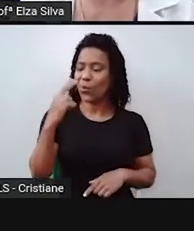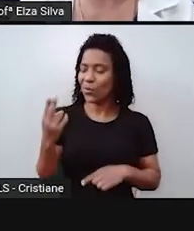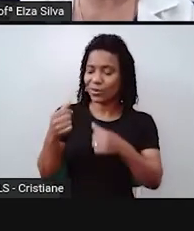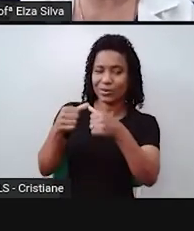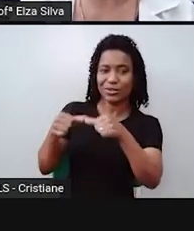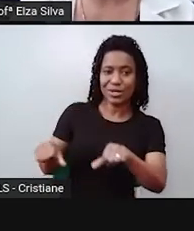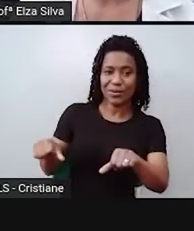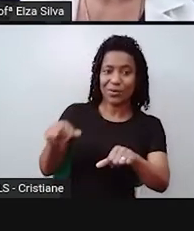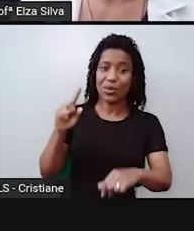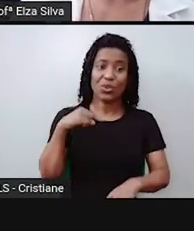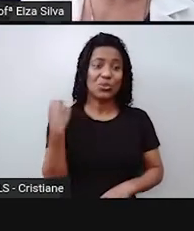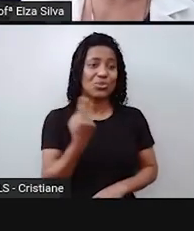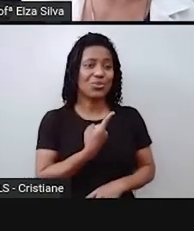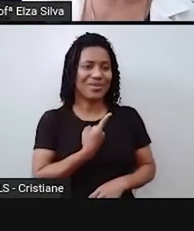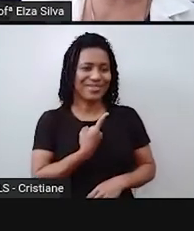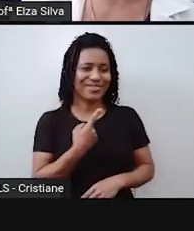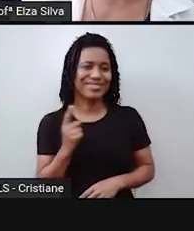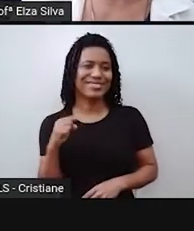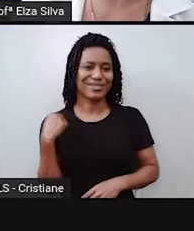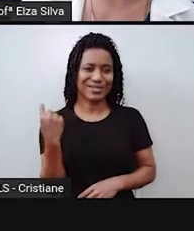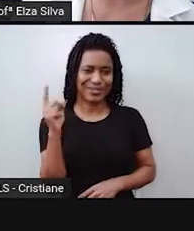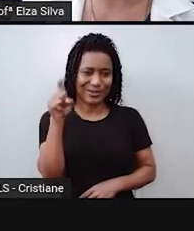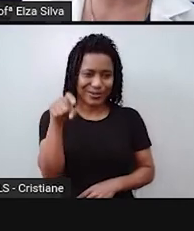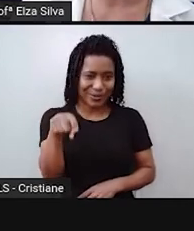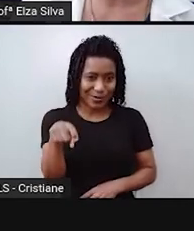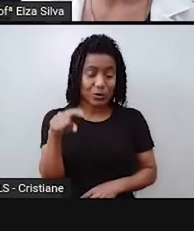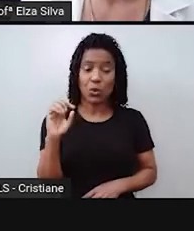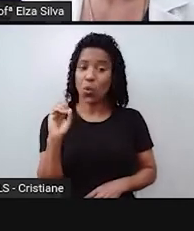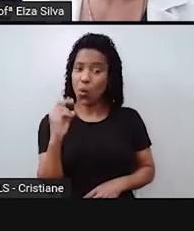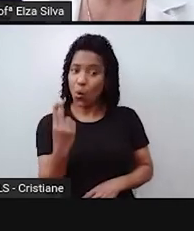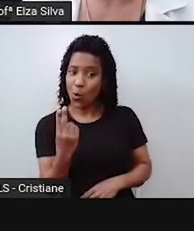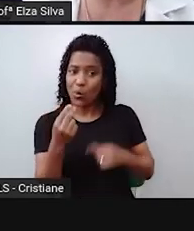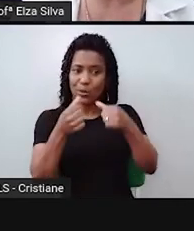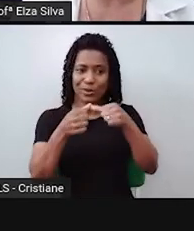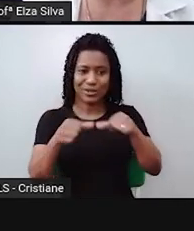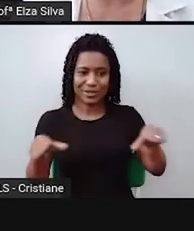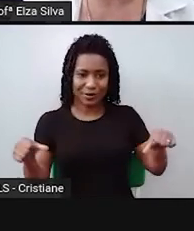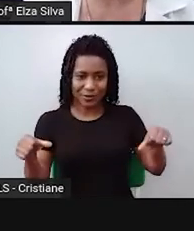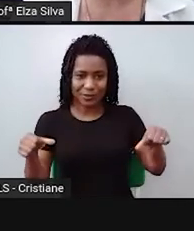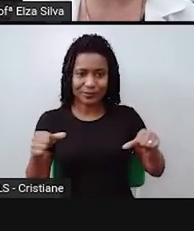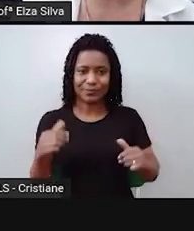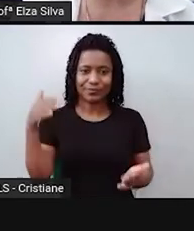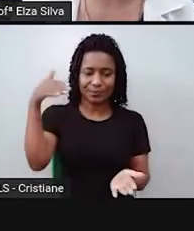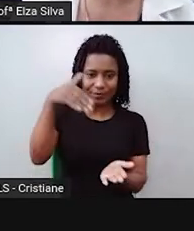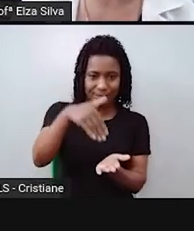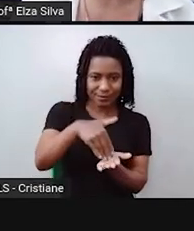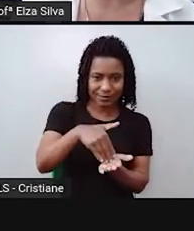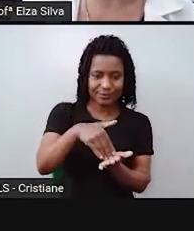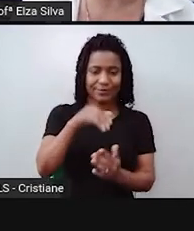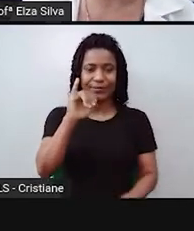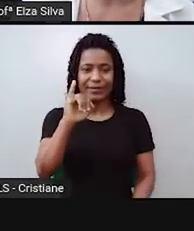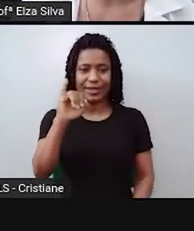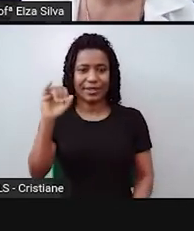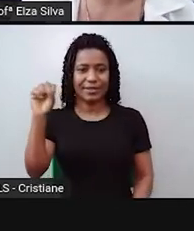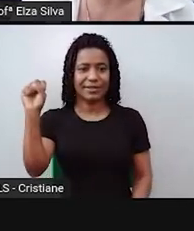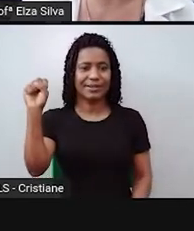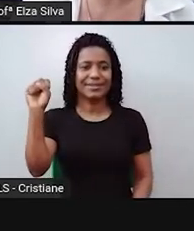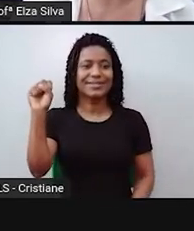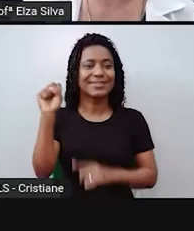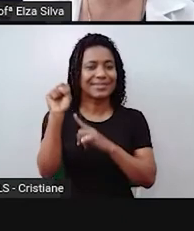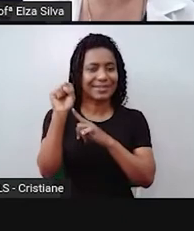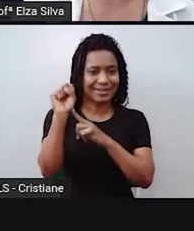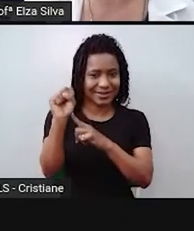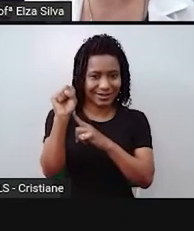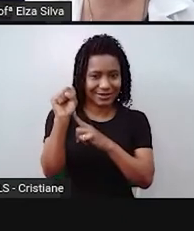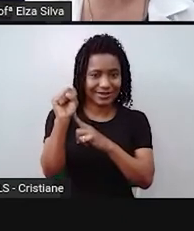ou estamos, eles são ou estão. E, por fim, a forma is, eu só utilizo com as